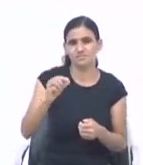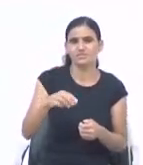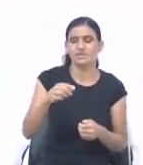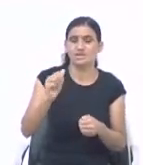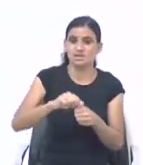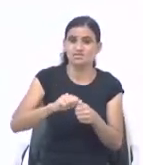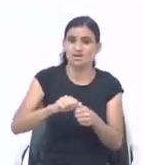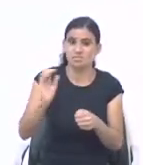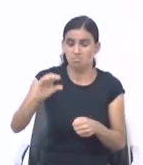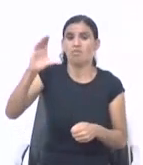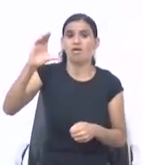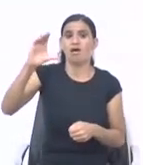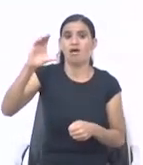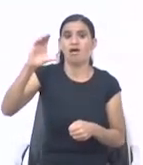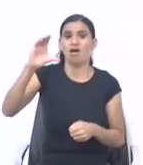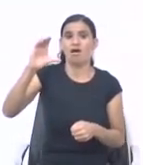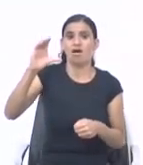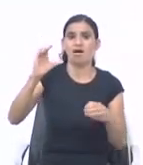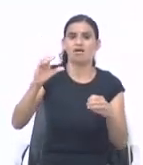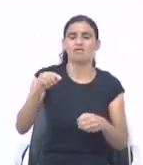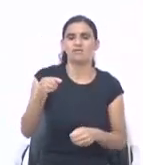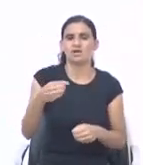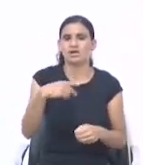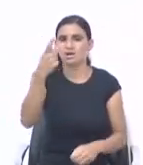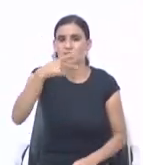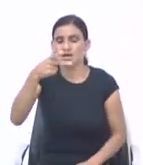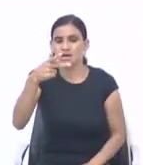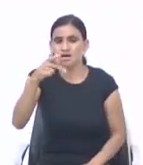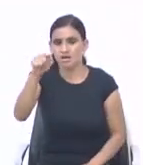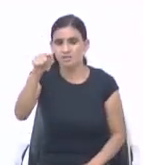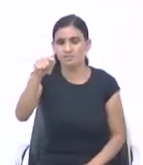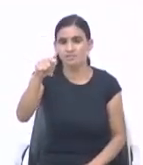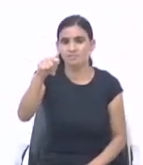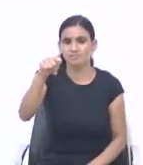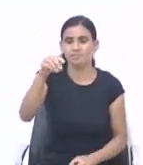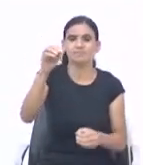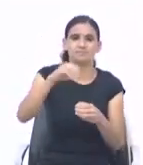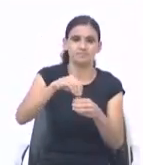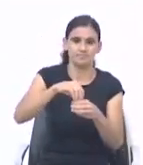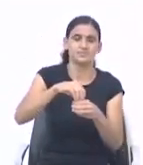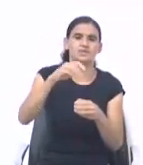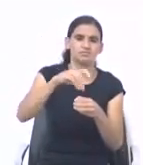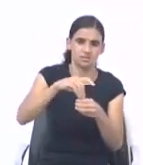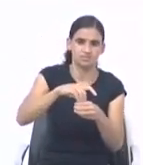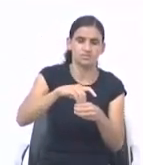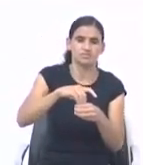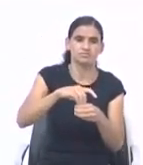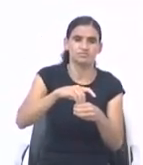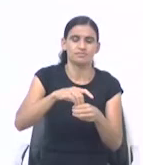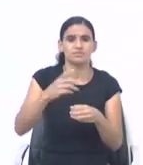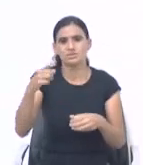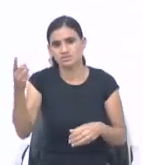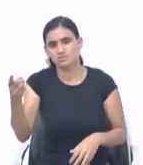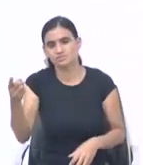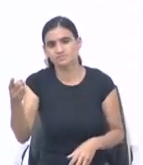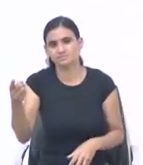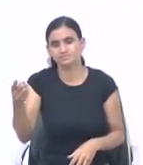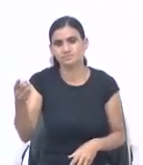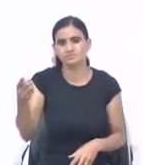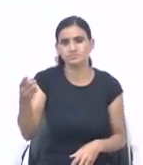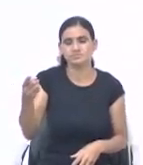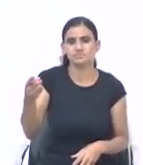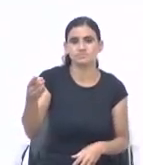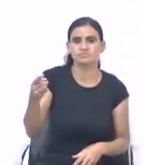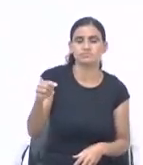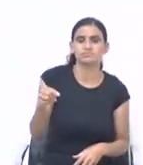também se fará. Então aqui a Bíblia está dizendo a respeito da semeadura, ou seja, se fôssemos colocar